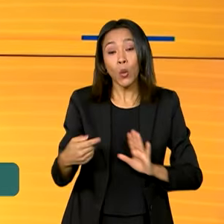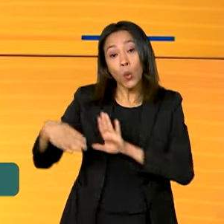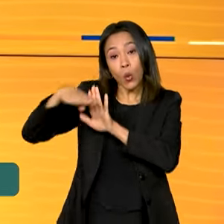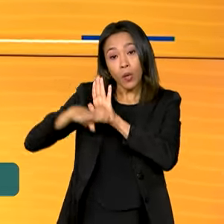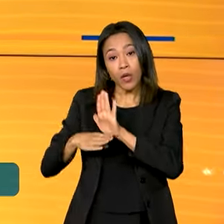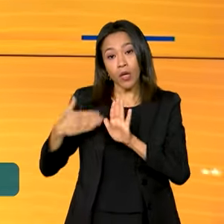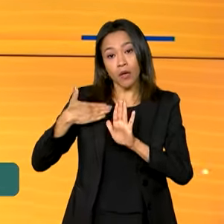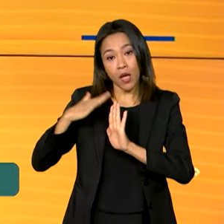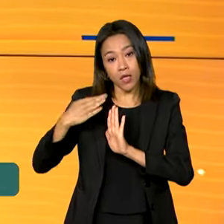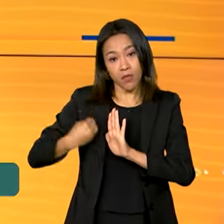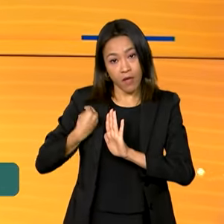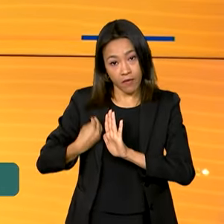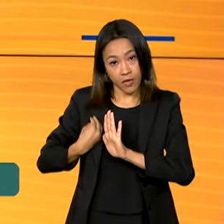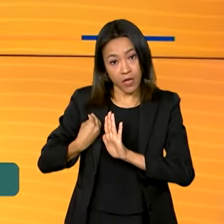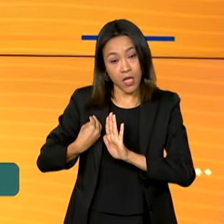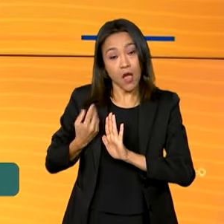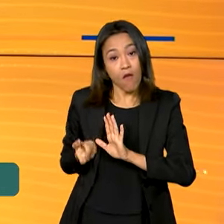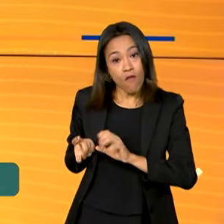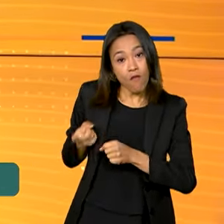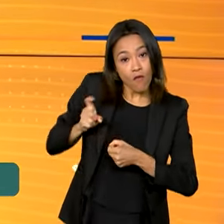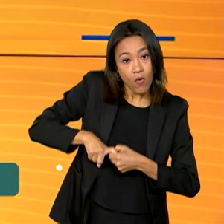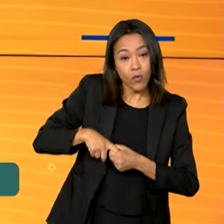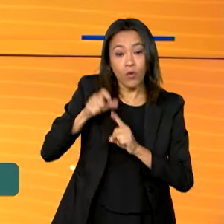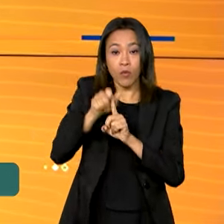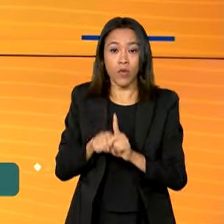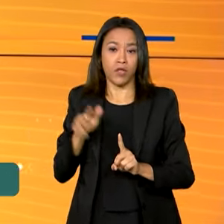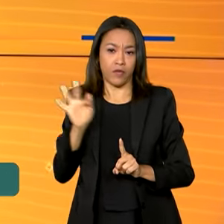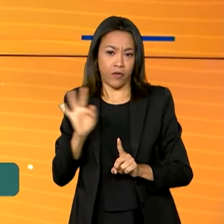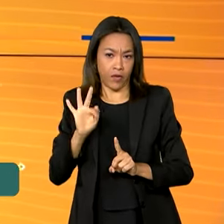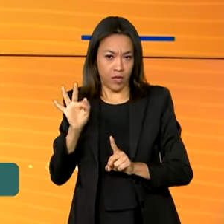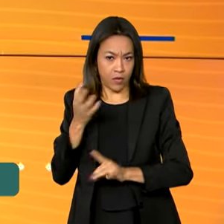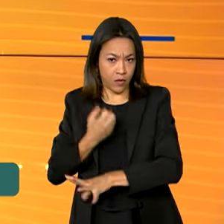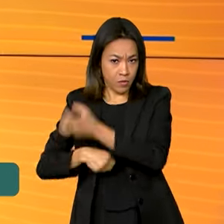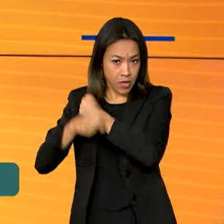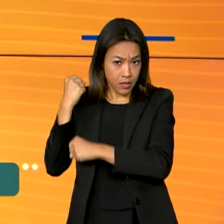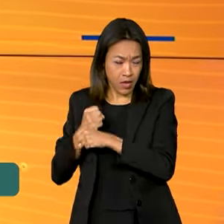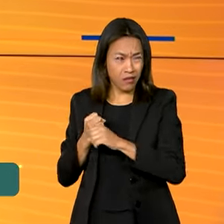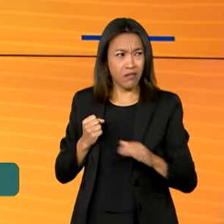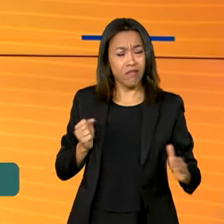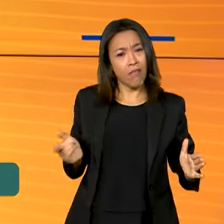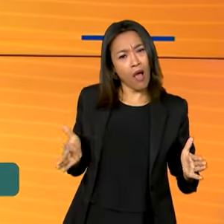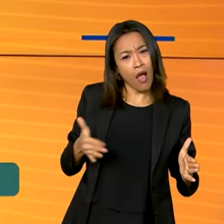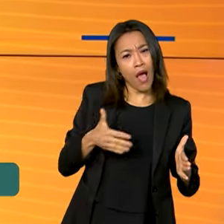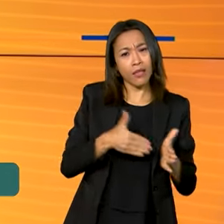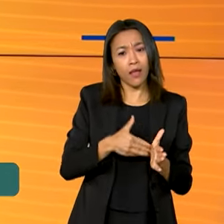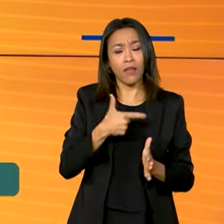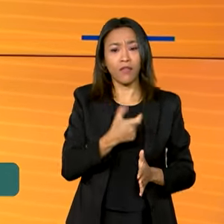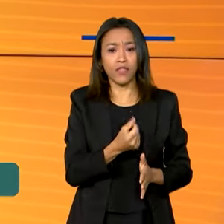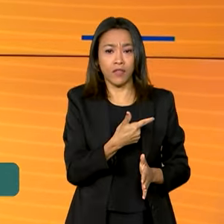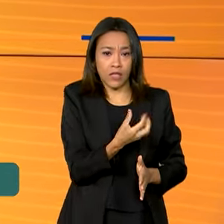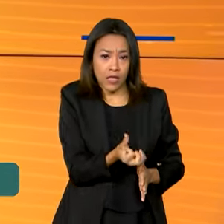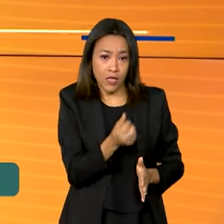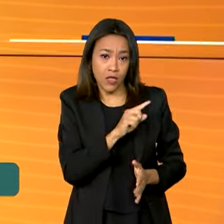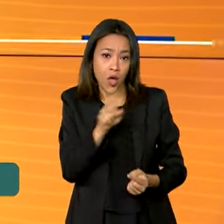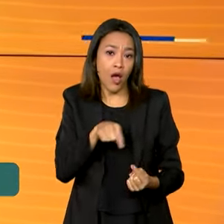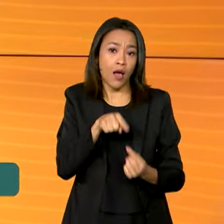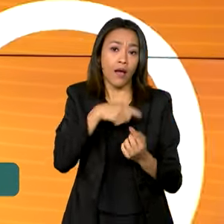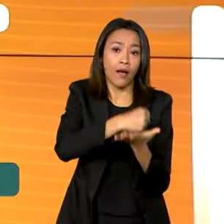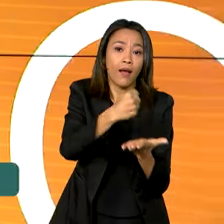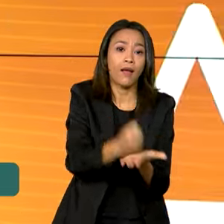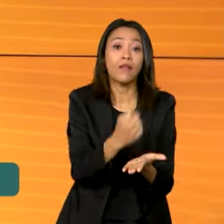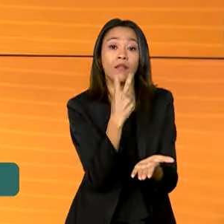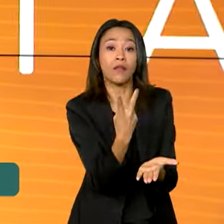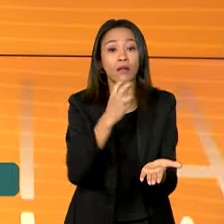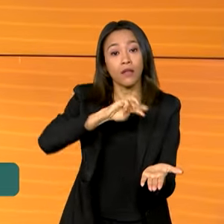Casa Minha Vida foi retomando em fevereiro do ano passado. Até 2026, a meta é contratar 2 milhões de novas